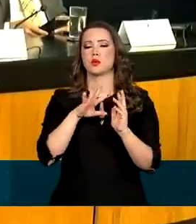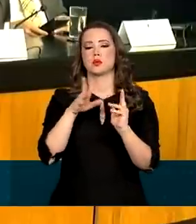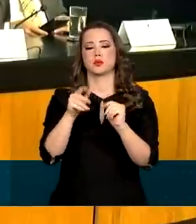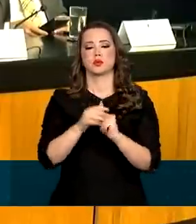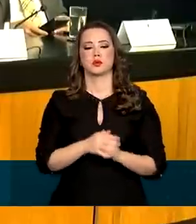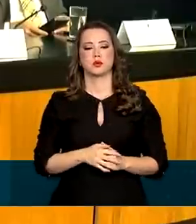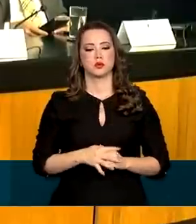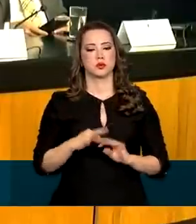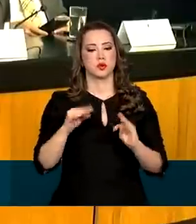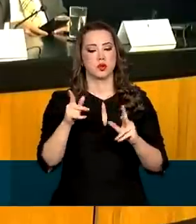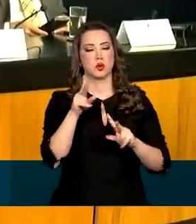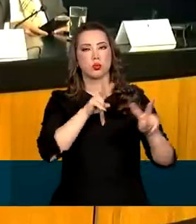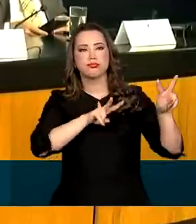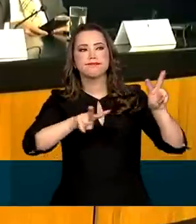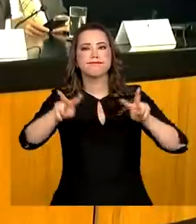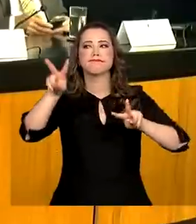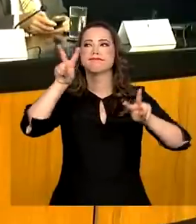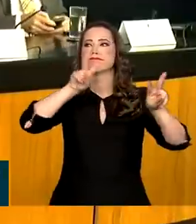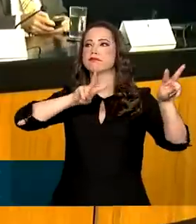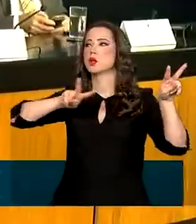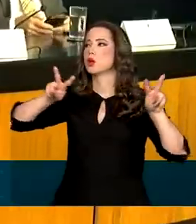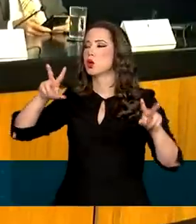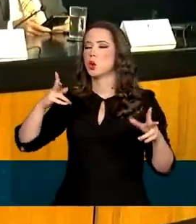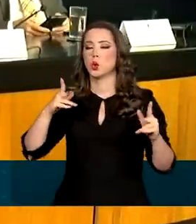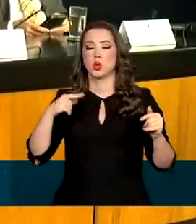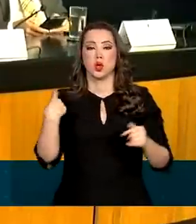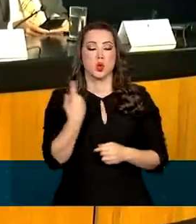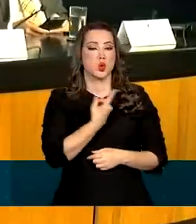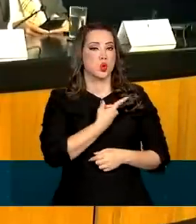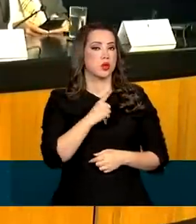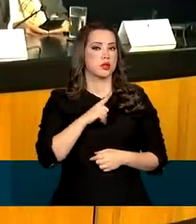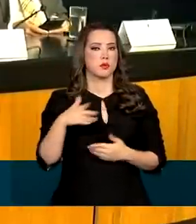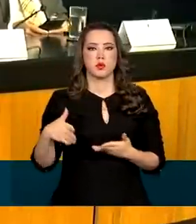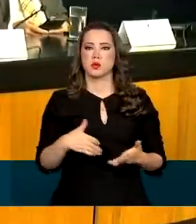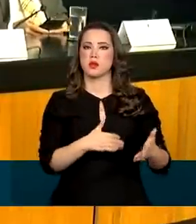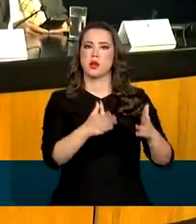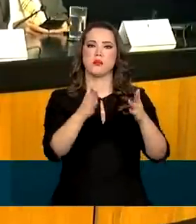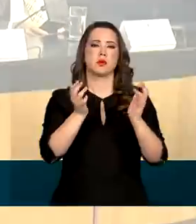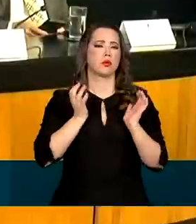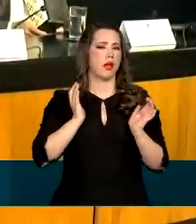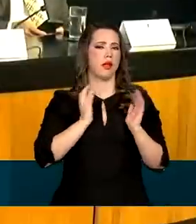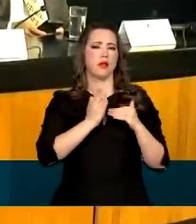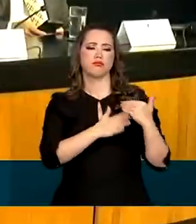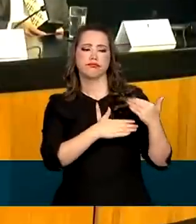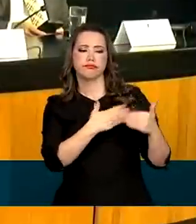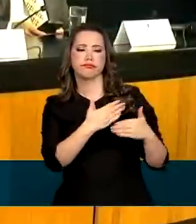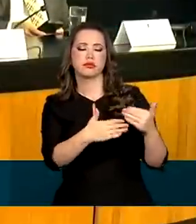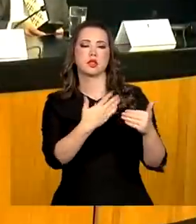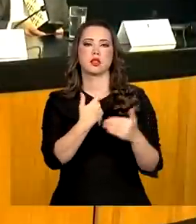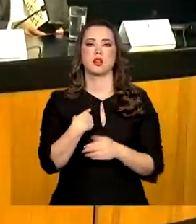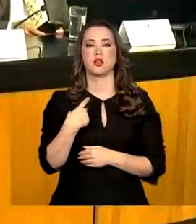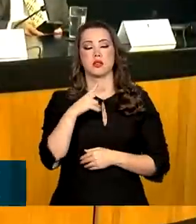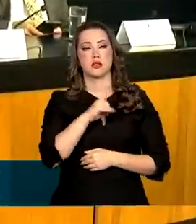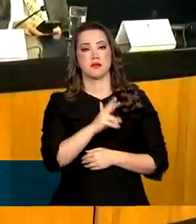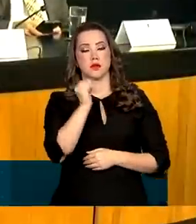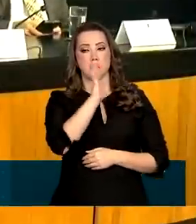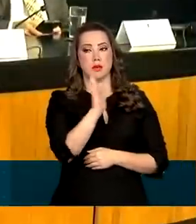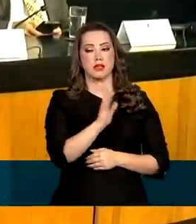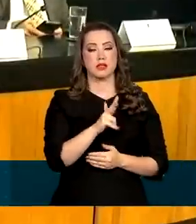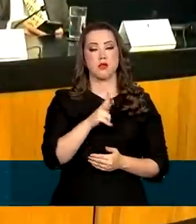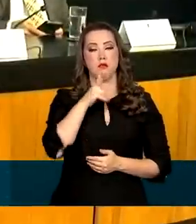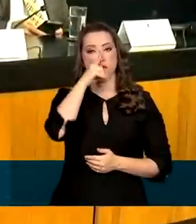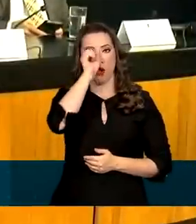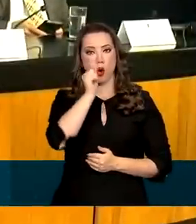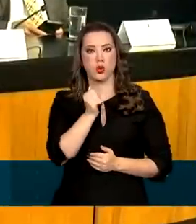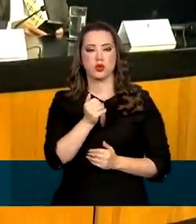dimensões em que vocês olharem, nós estamos trilhando o caminho da prosperidade. A posição internacional do Brasil é cada vez mais forte.